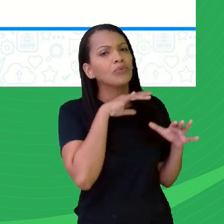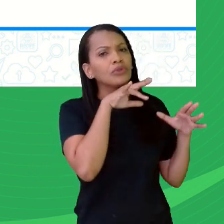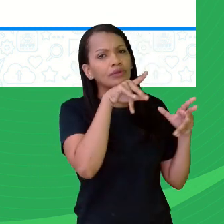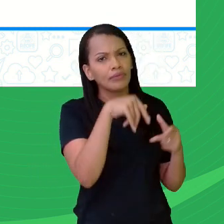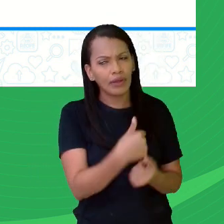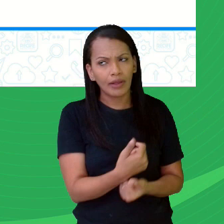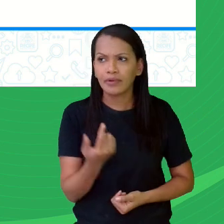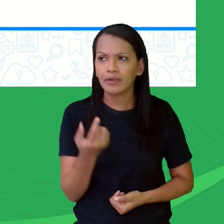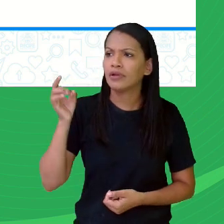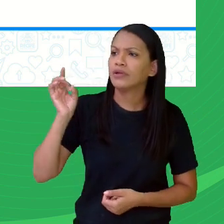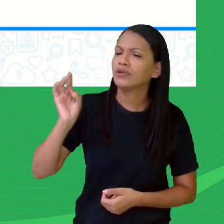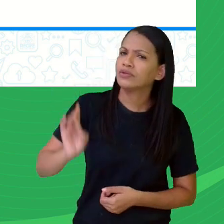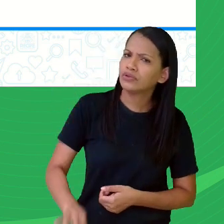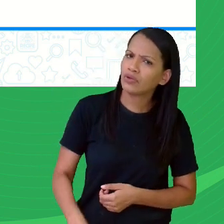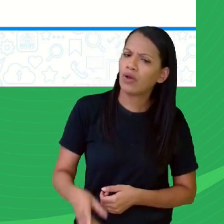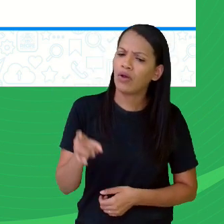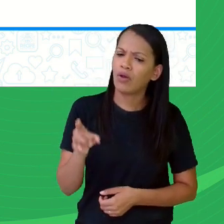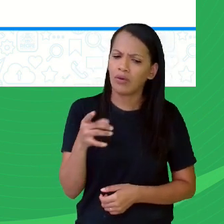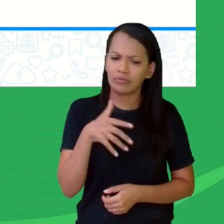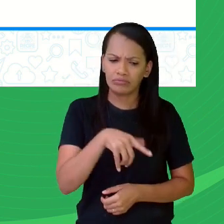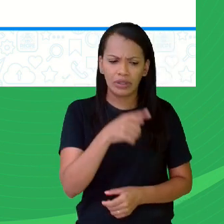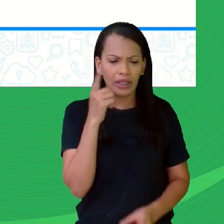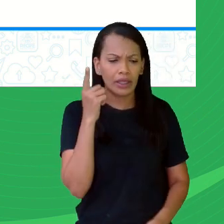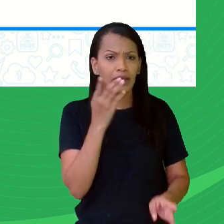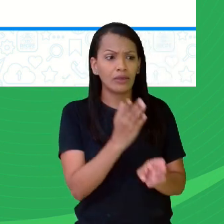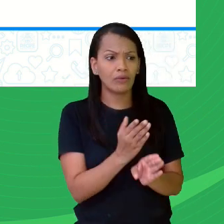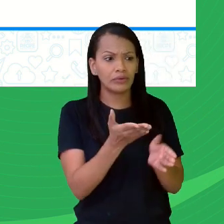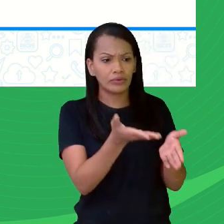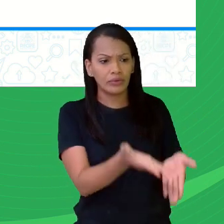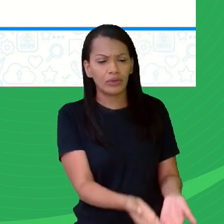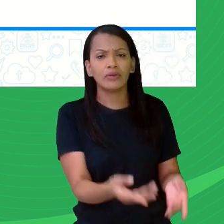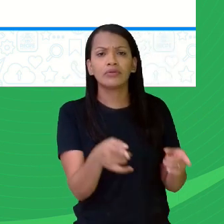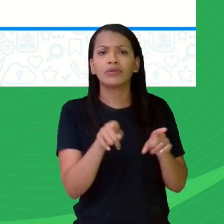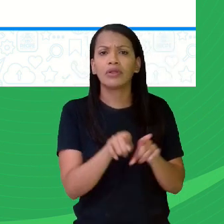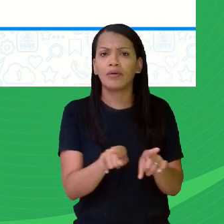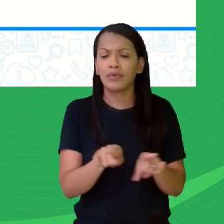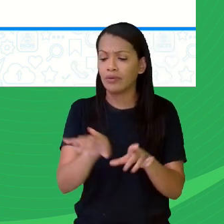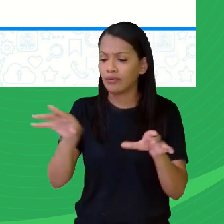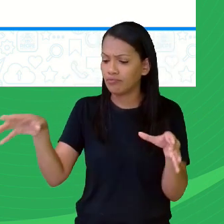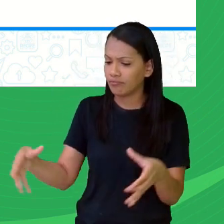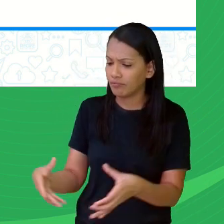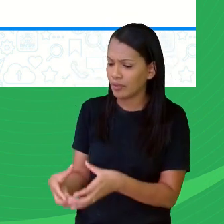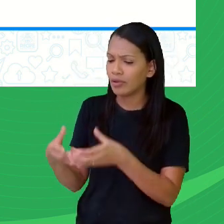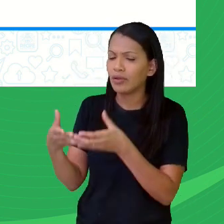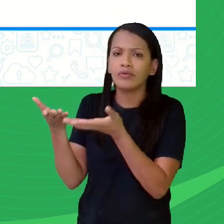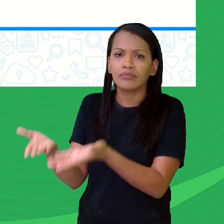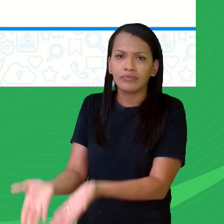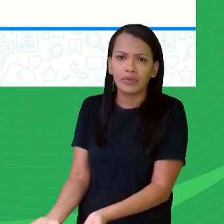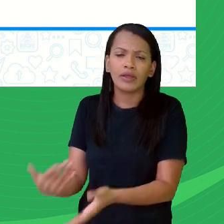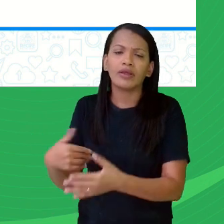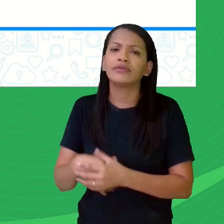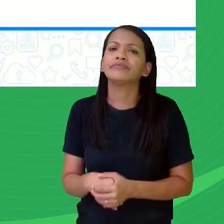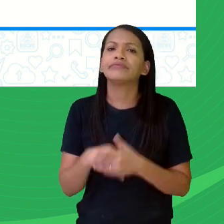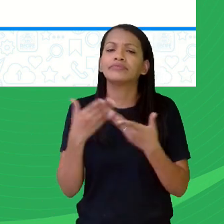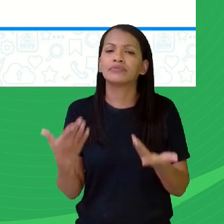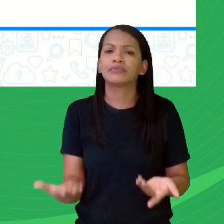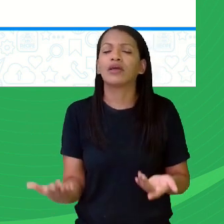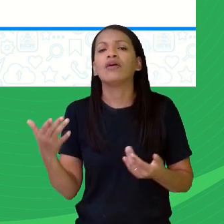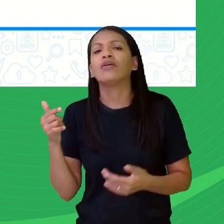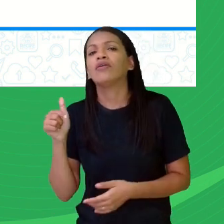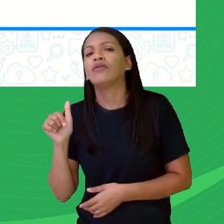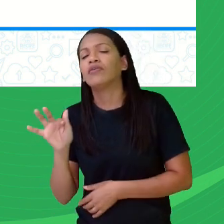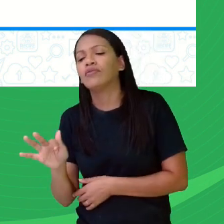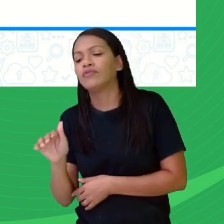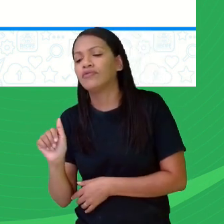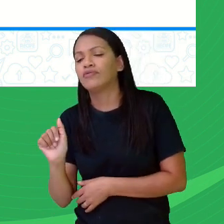estão ali, são apenas encontrados em uma região, assim como também de plantas. Então, a gente se refere muito à fauna e a flora